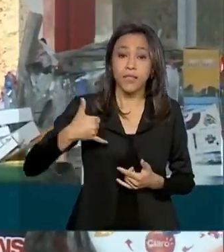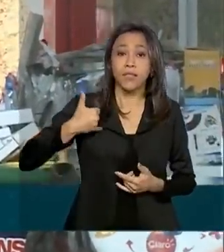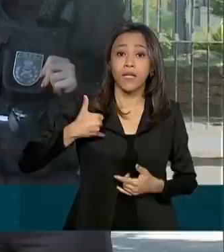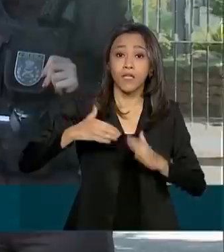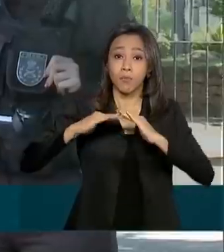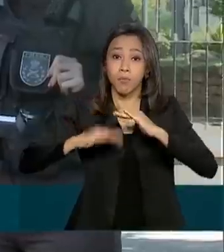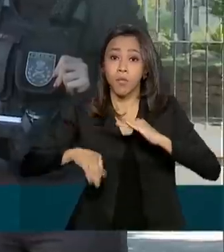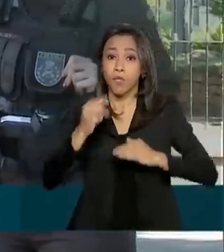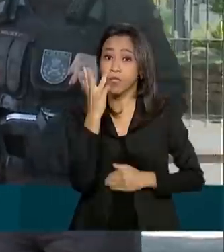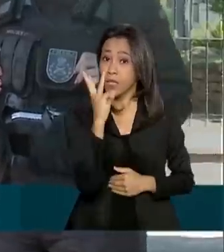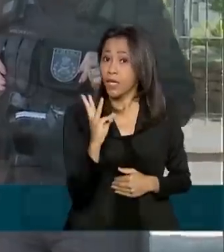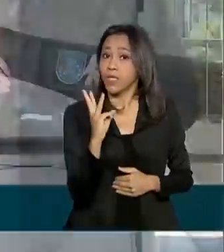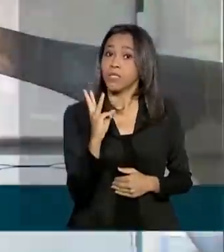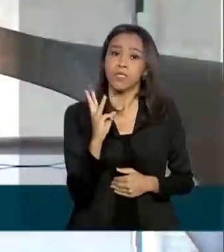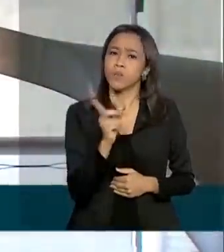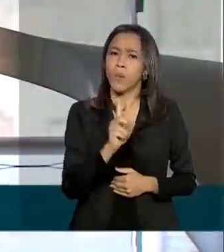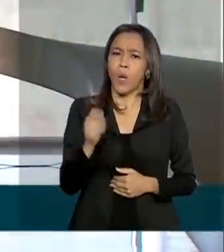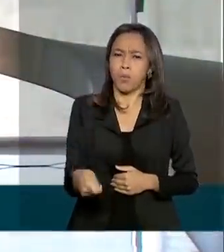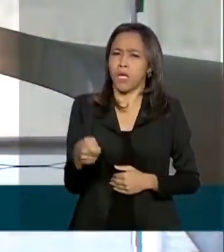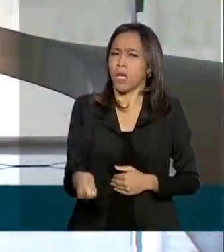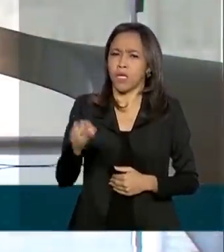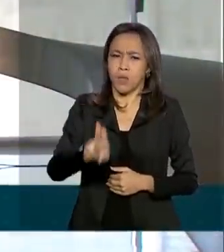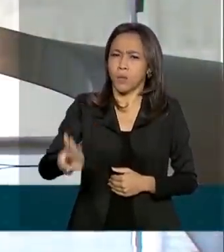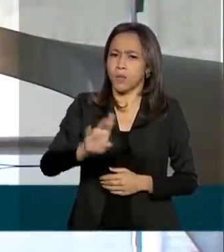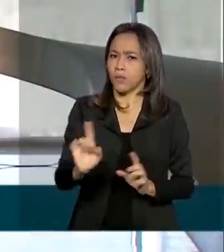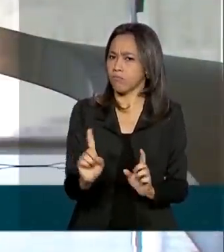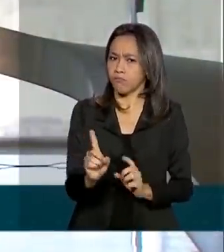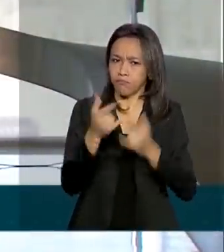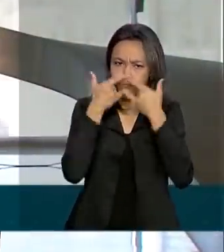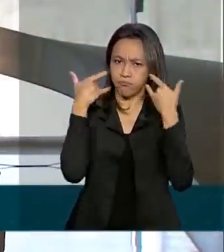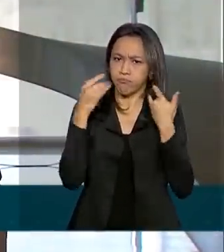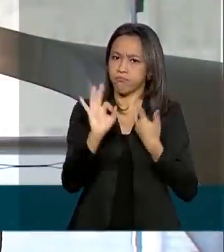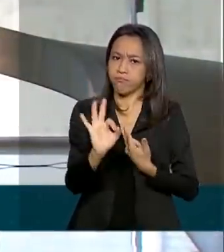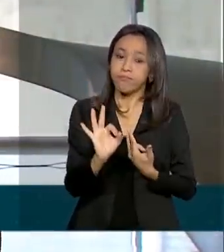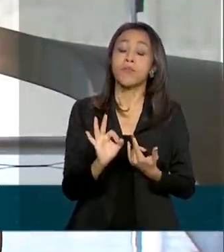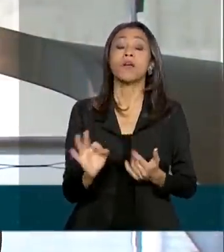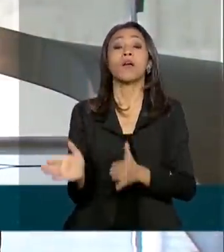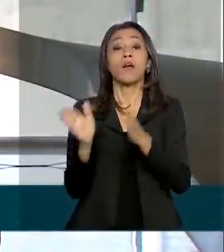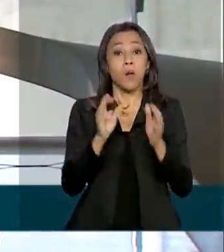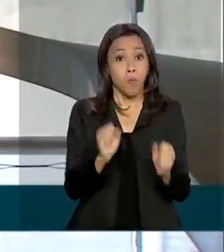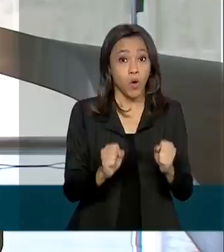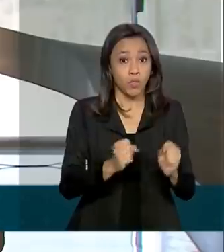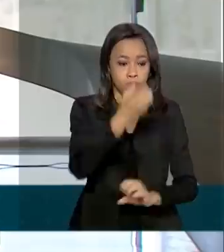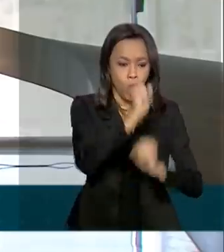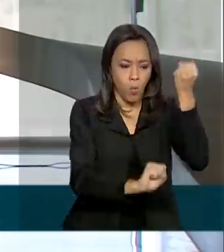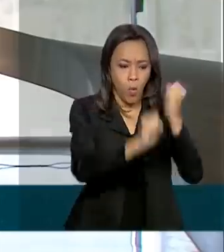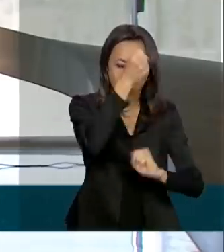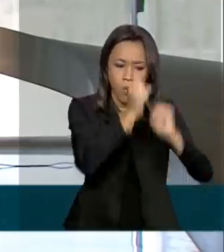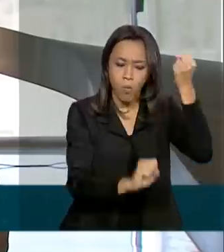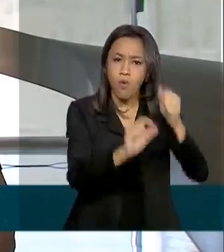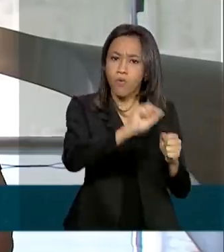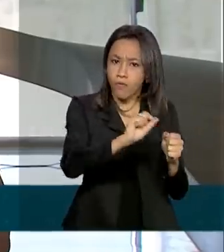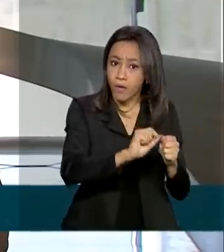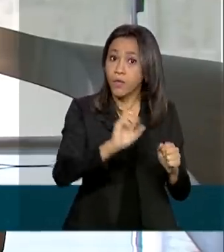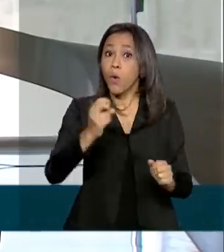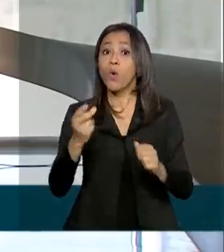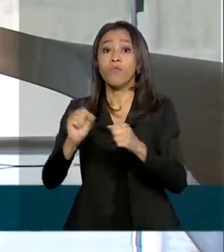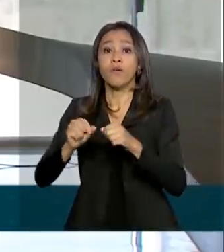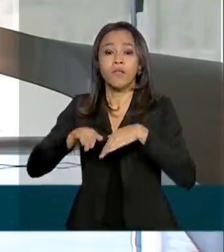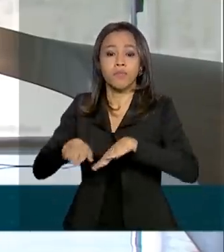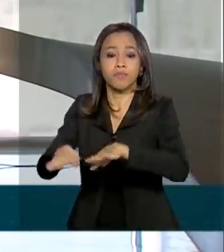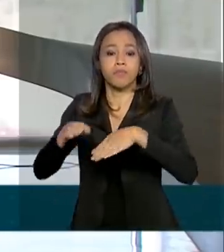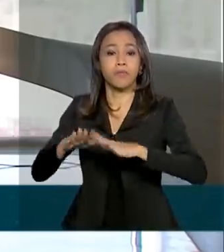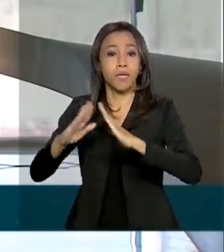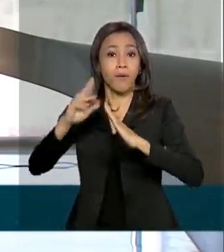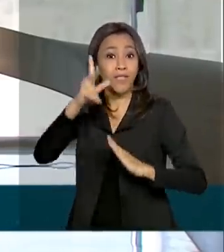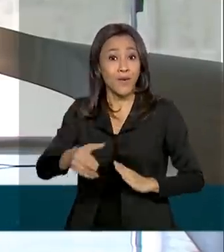3 anos, que não são obrigadas a usar. A máscara pode ser industrializada ou artesanal, como essa aqui de pano que